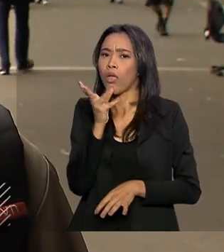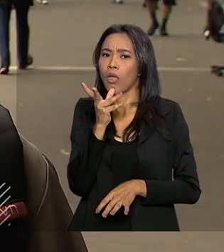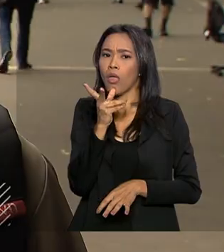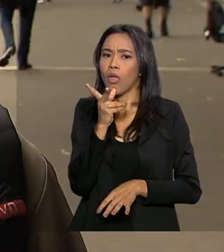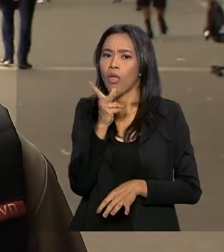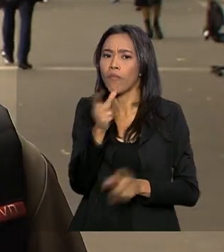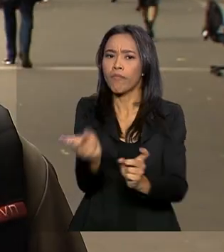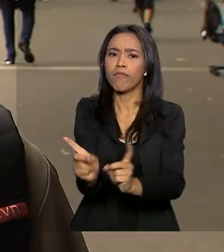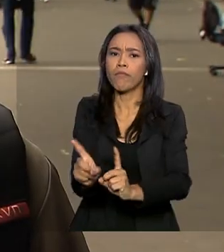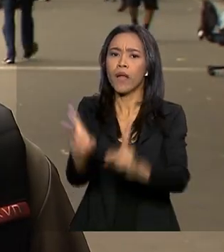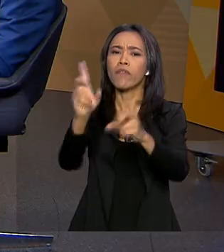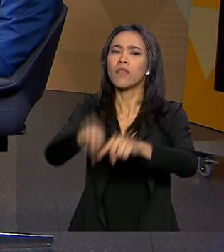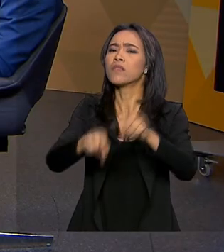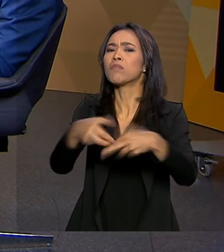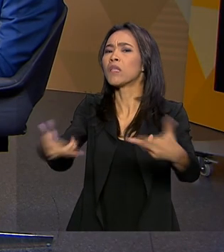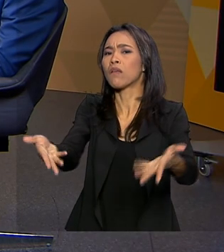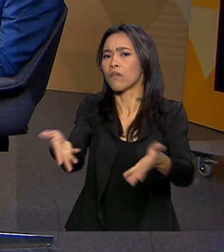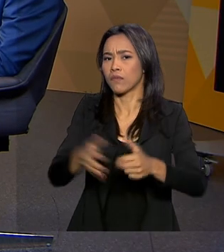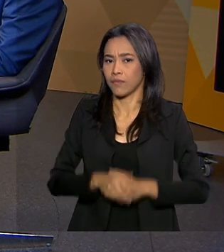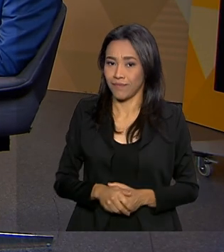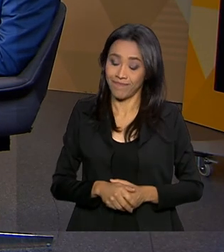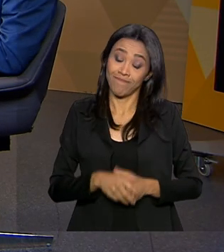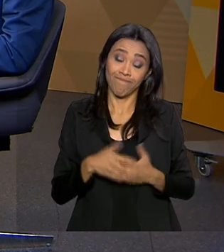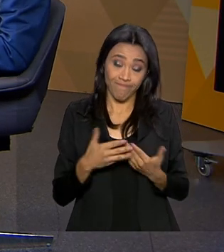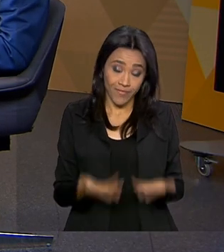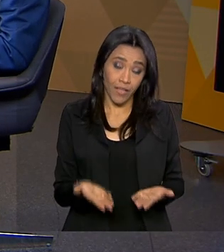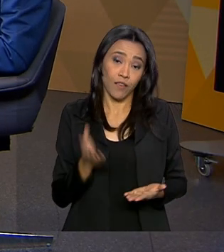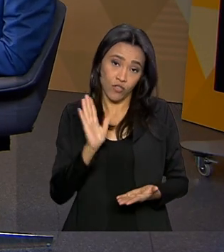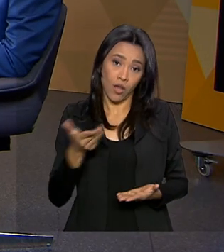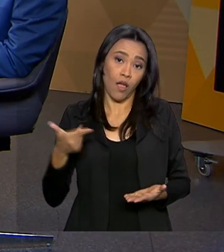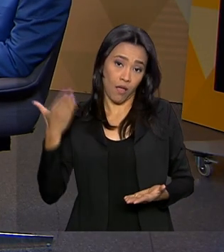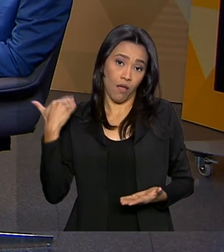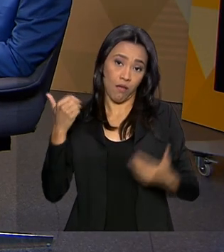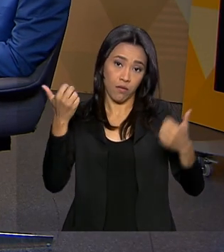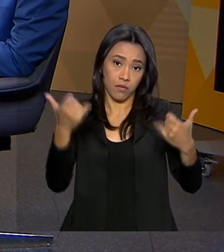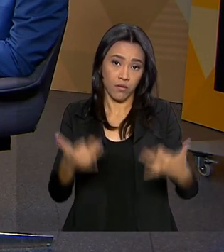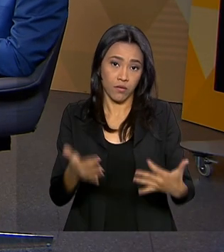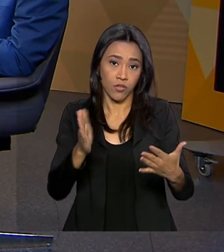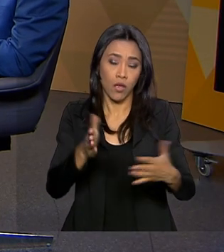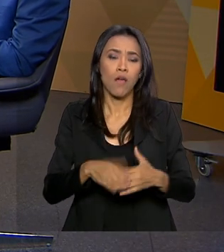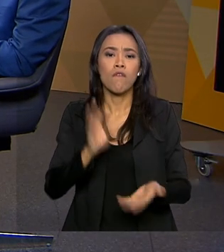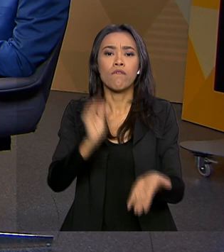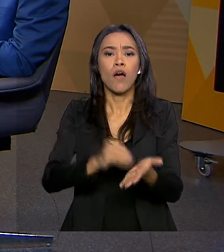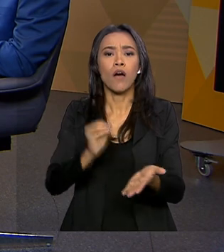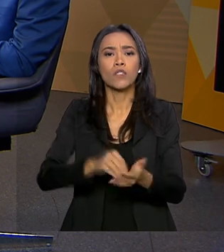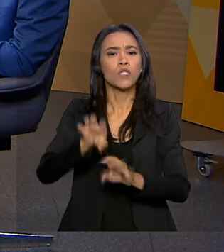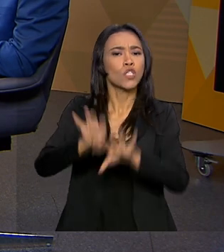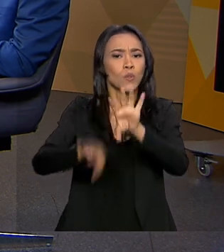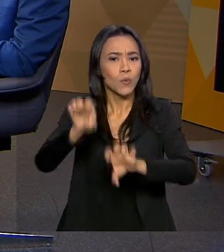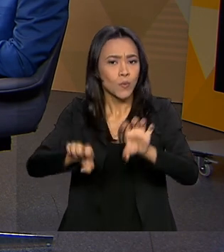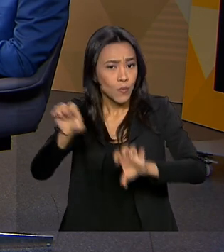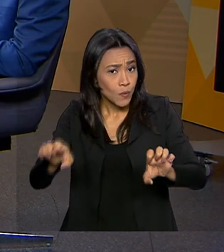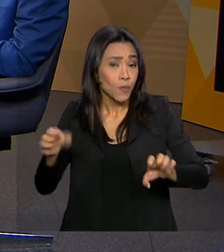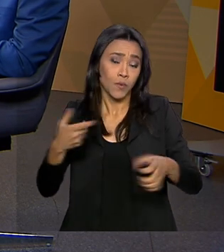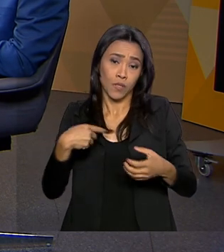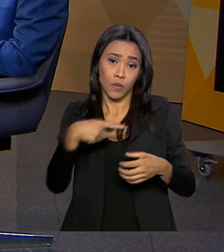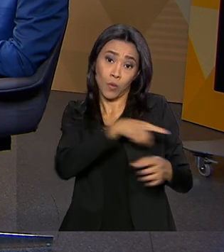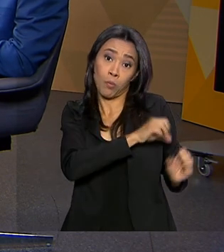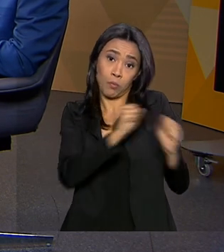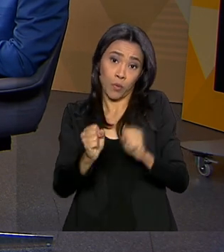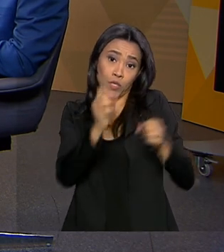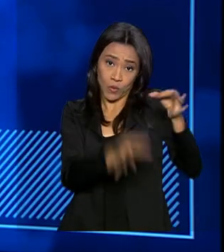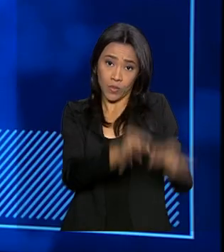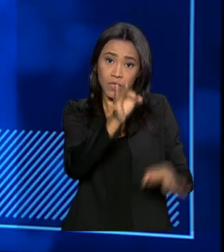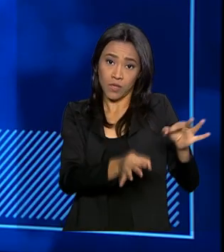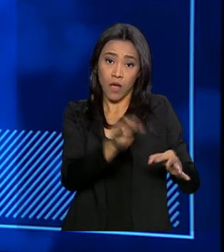para leiloar esses bens? Como eu estava falando, existe a falta de estrutura, muitas vezes, do poder judiciário para